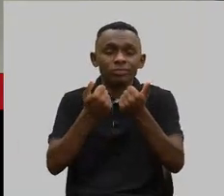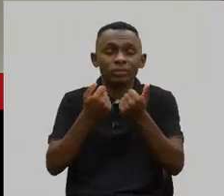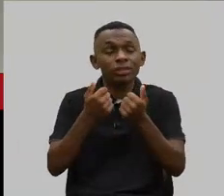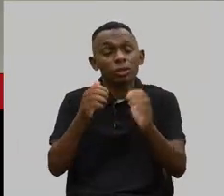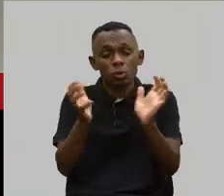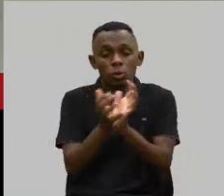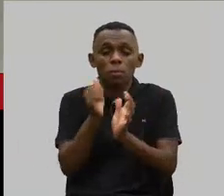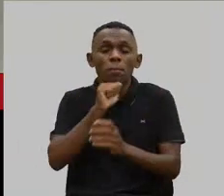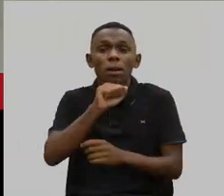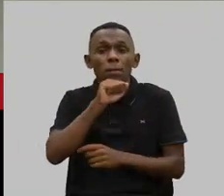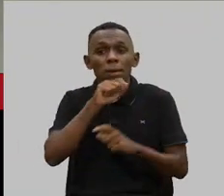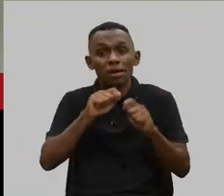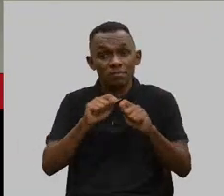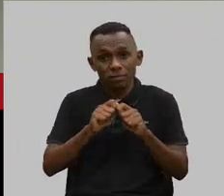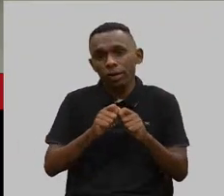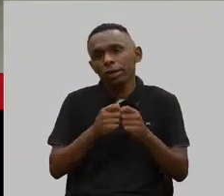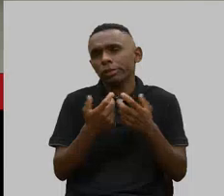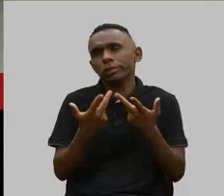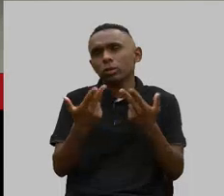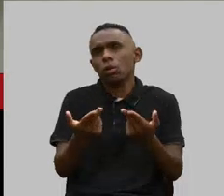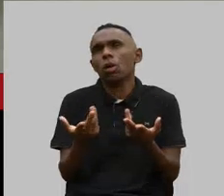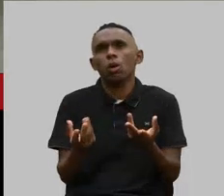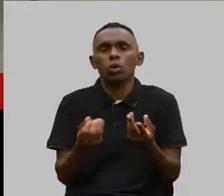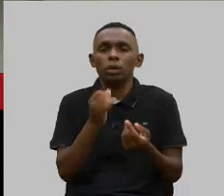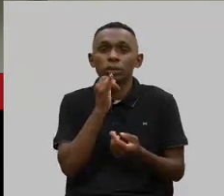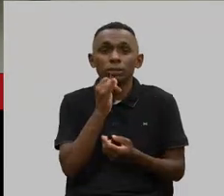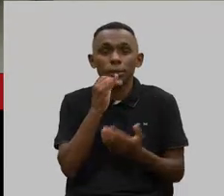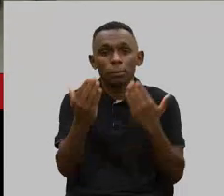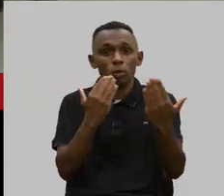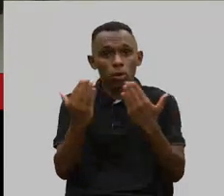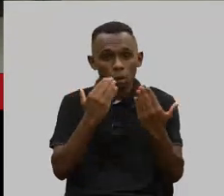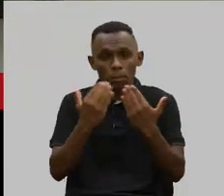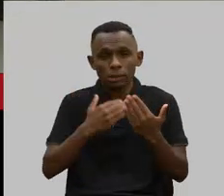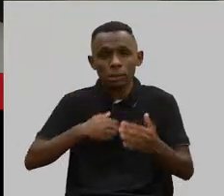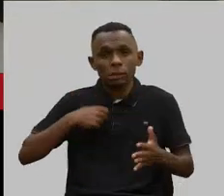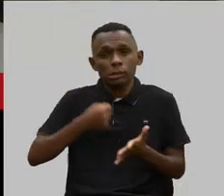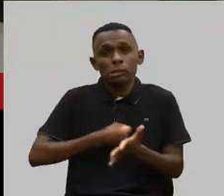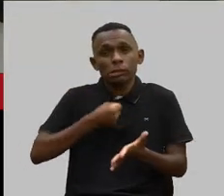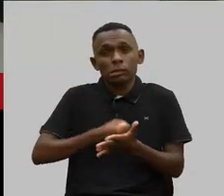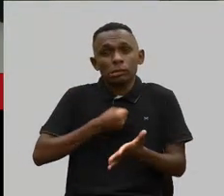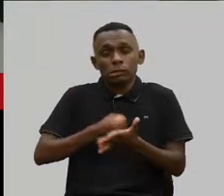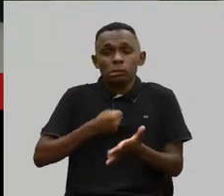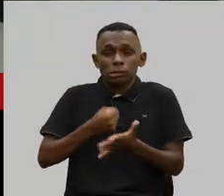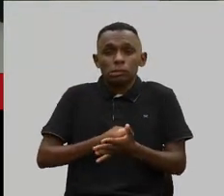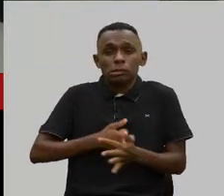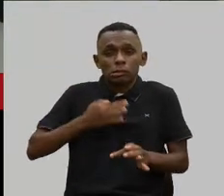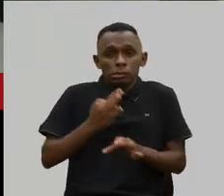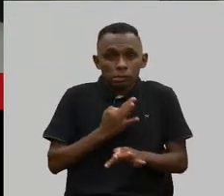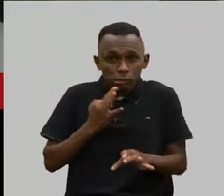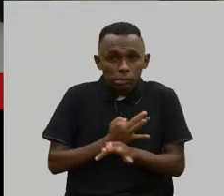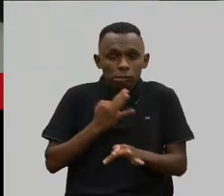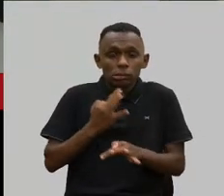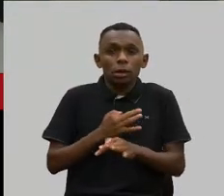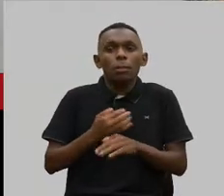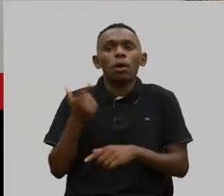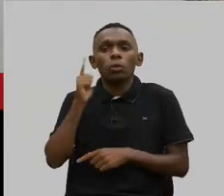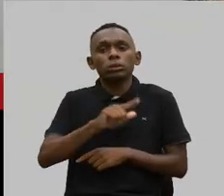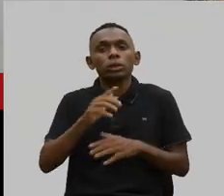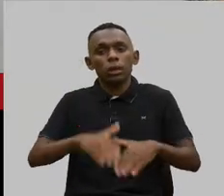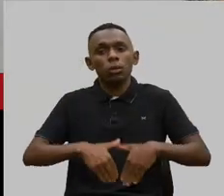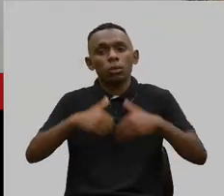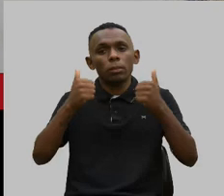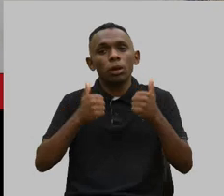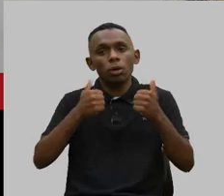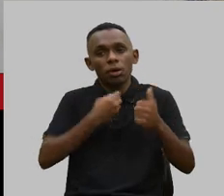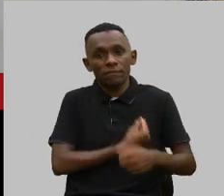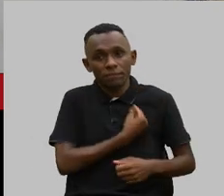fazem como a gente gosta de falar das tripas coração para manter uma qualidade de vida melhor para os seus